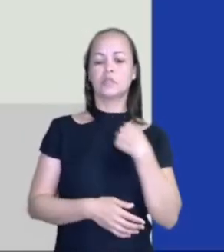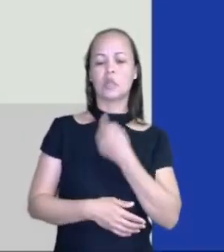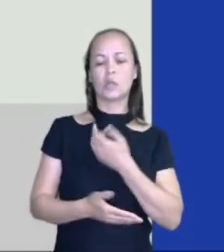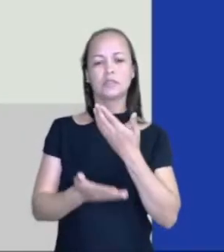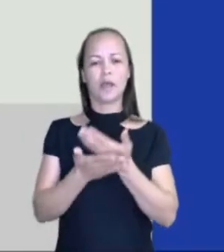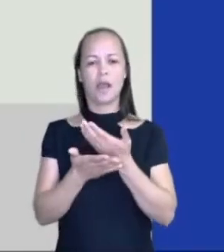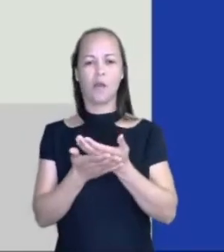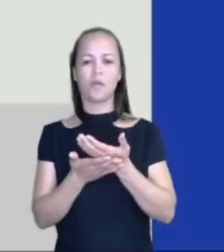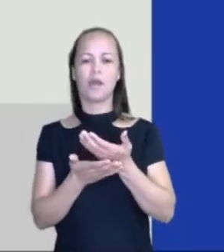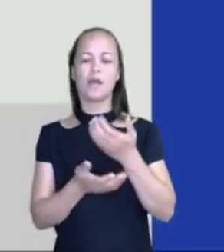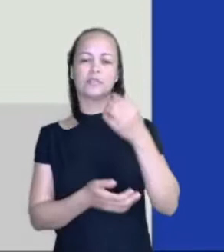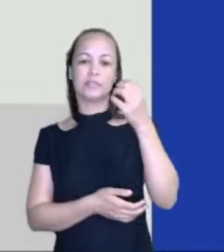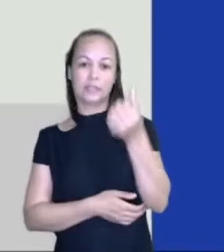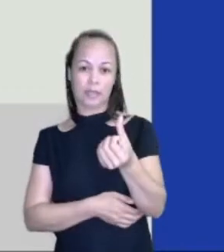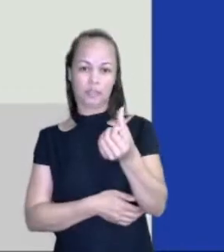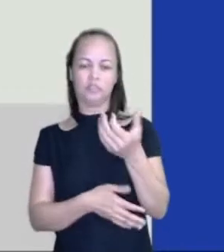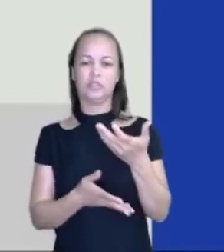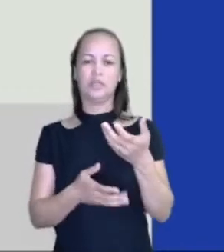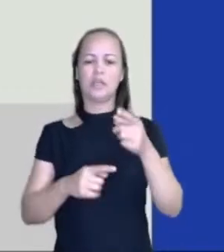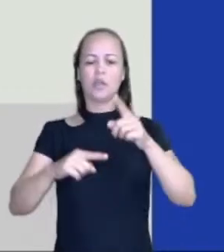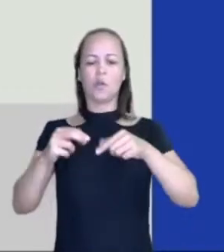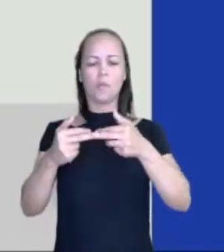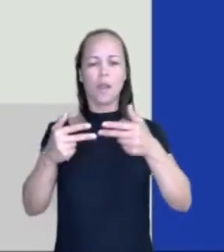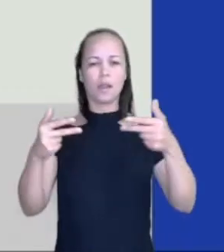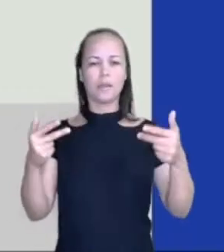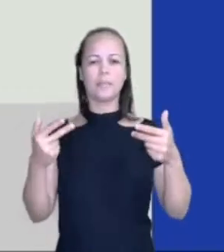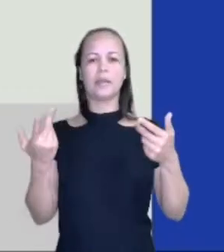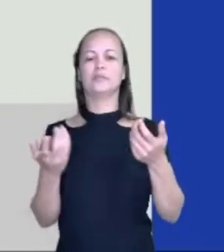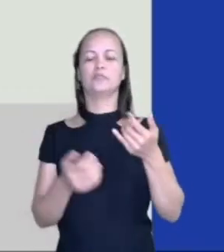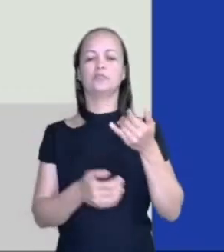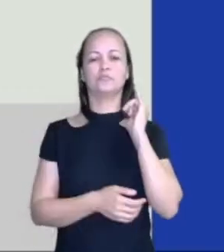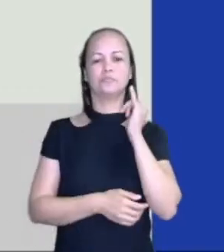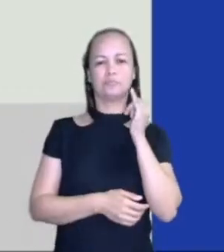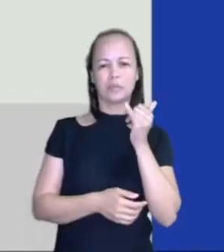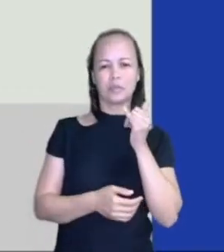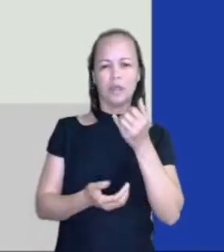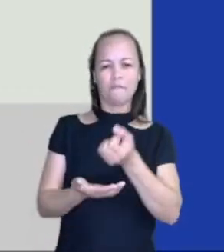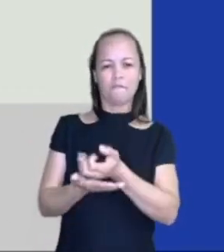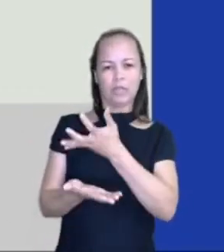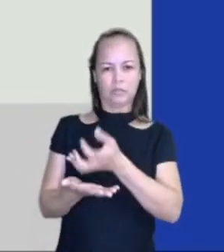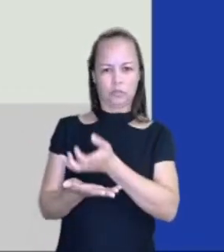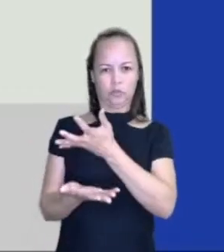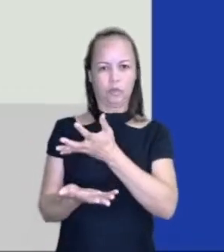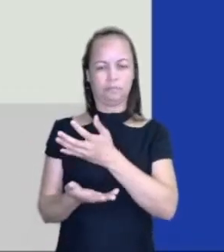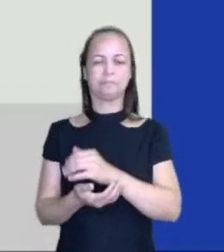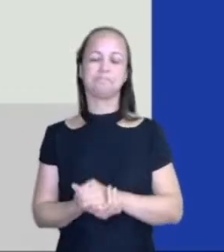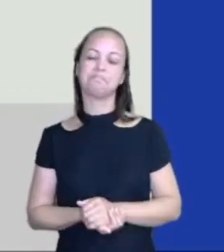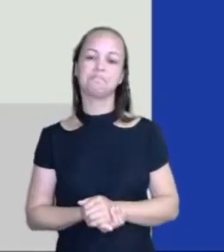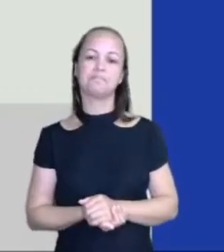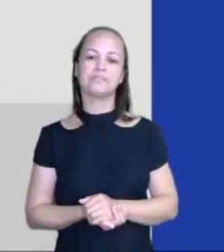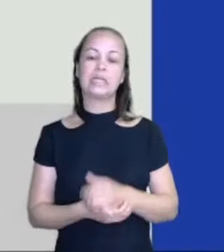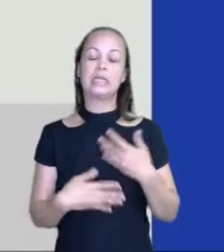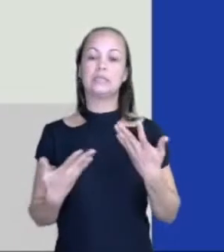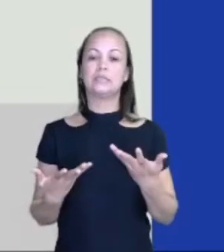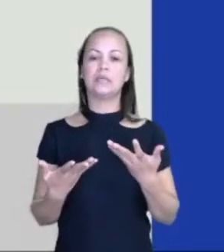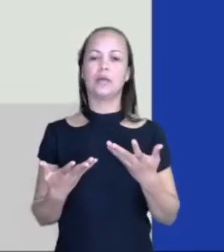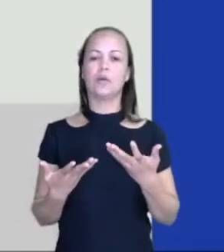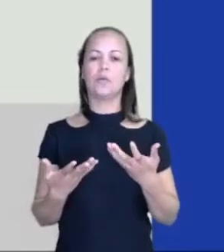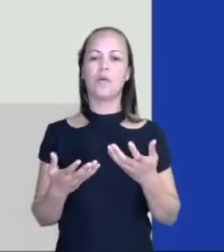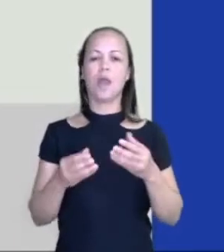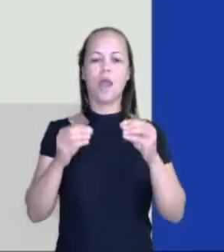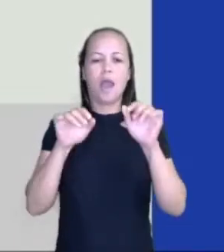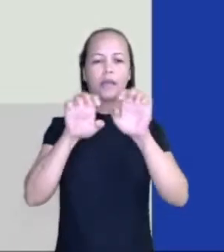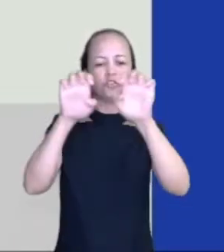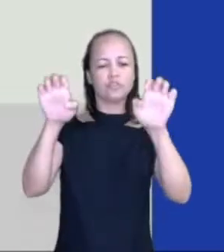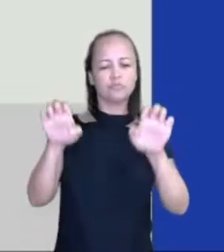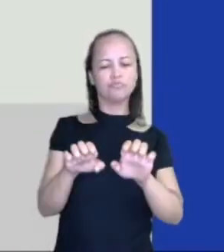e tem como tema elementos da estrutura da narrativa ficcional. É isso mesmo. Vamos saber como é a estrutura